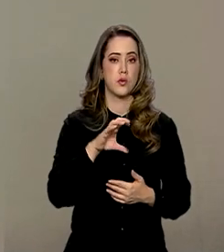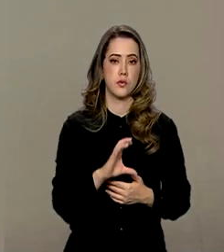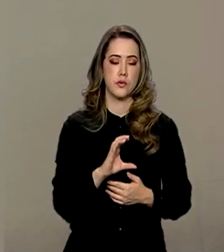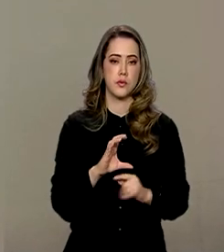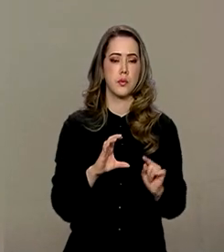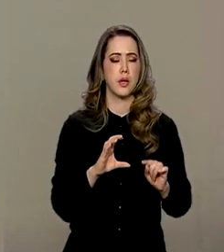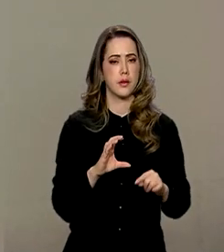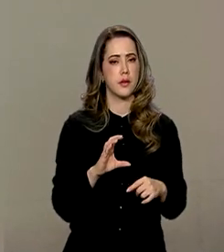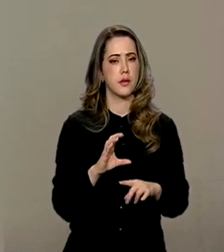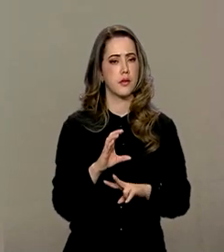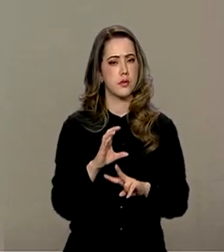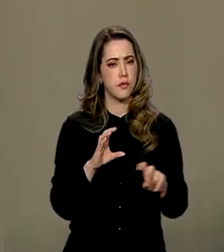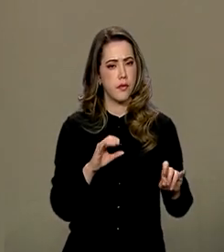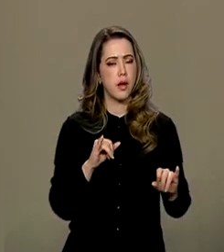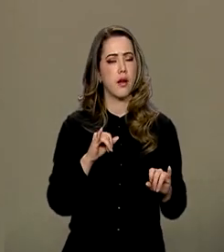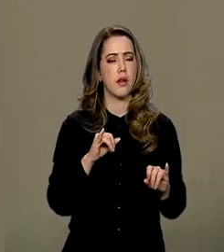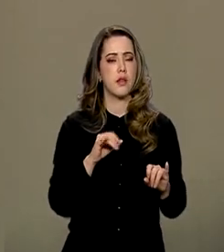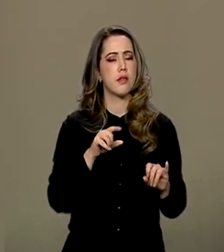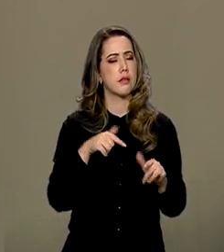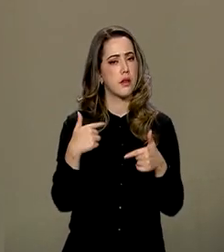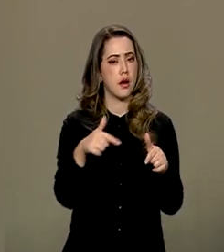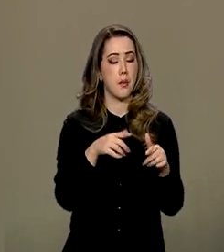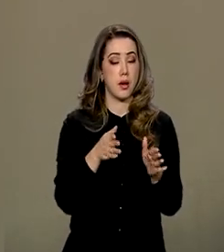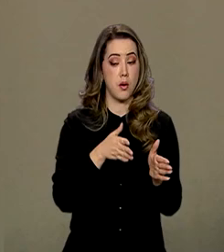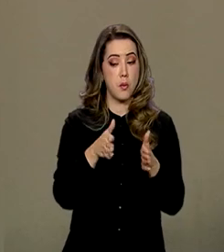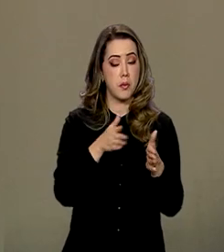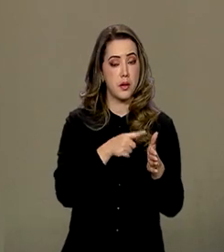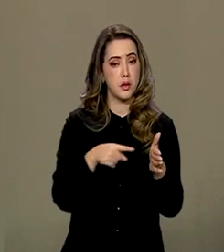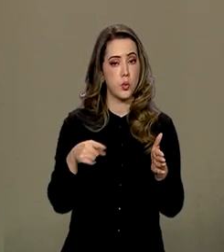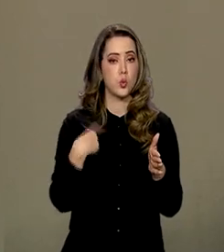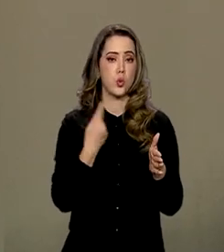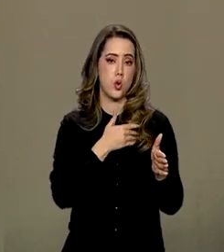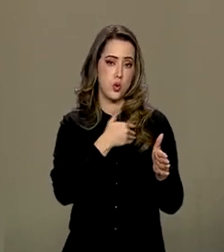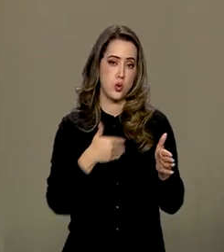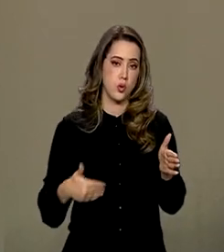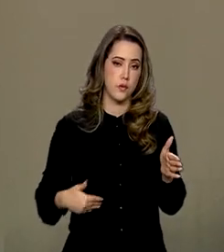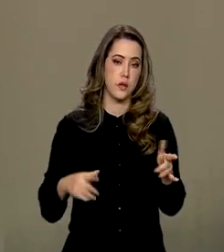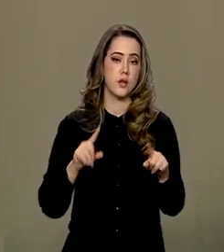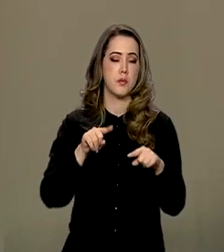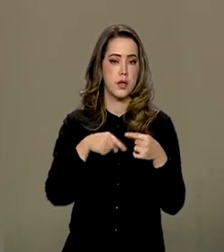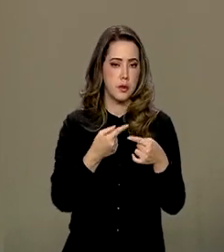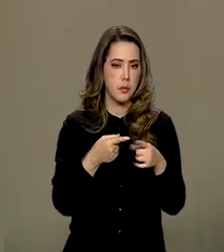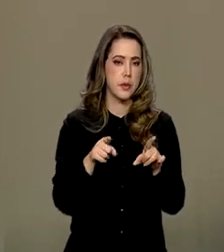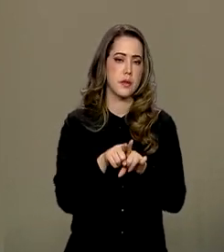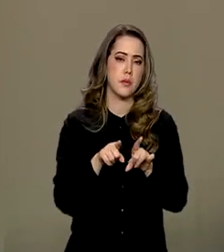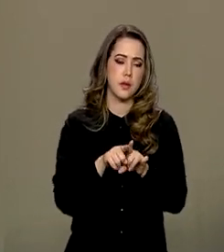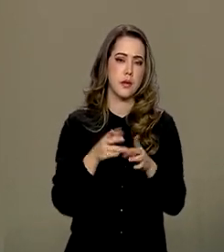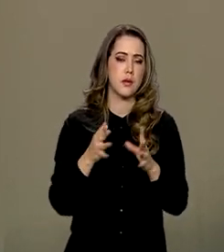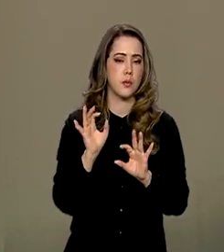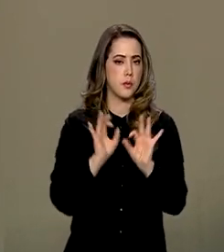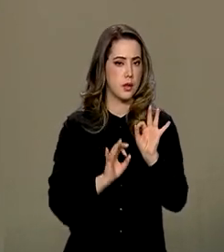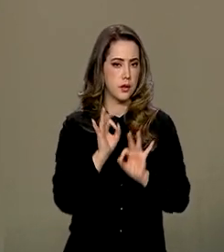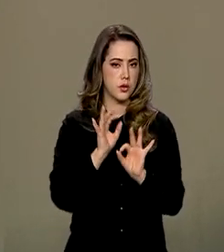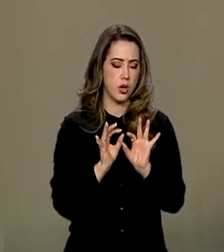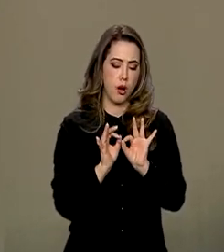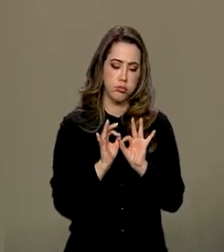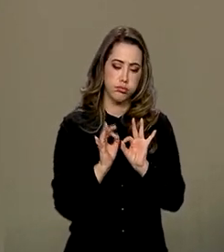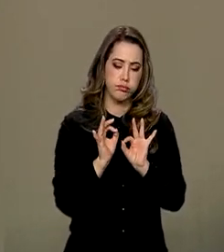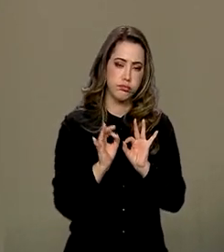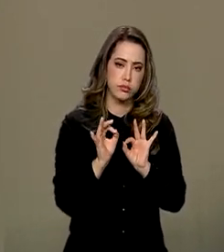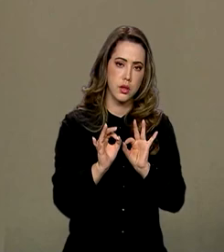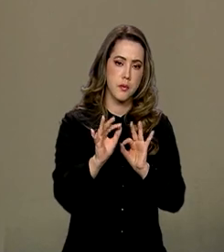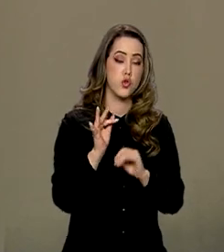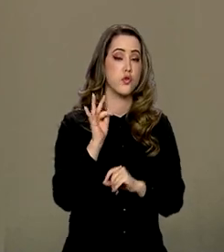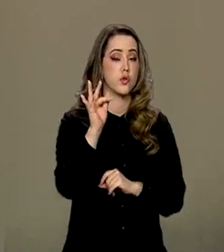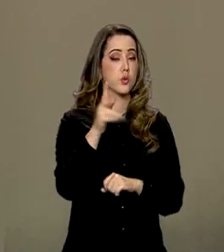Isso aí vai ser trabalhado não somente durante o nosso mandato do presidente Lula, mas na sequência também é um planejamento de país, da